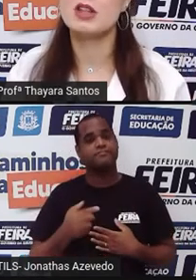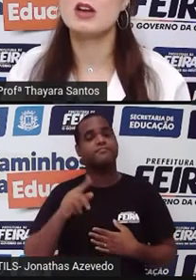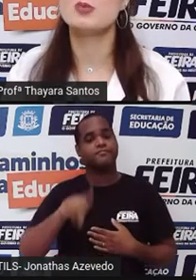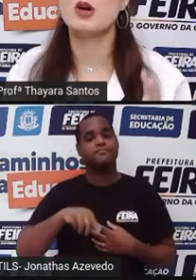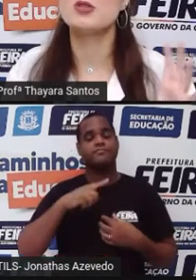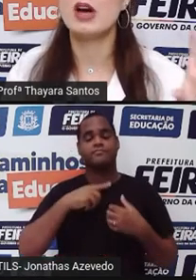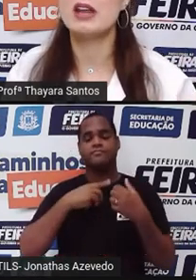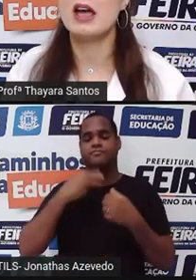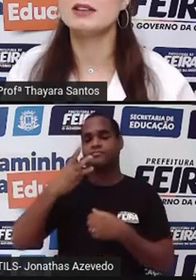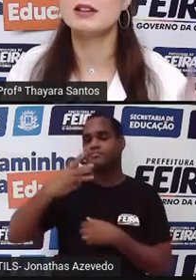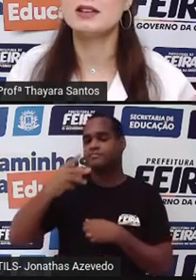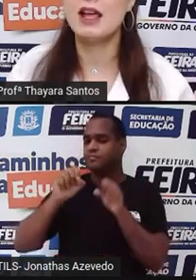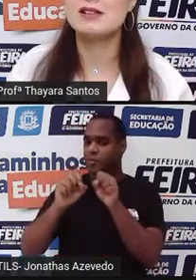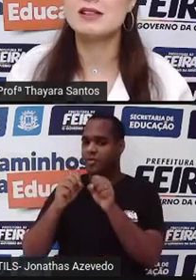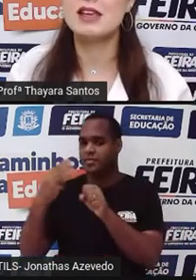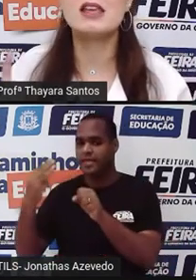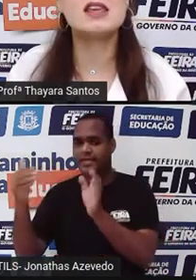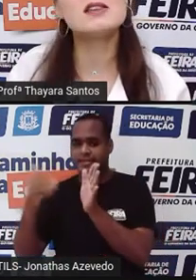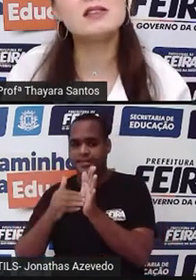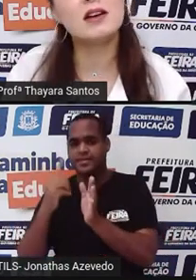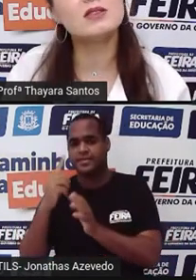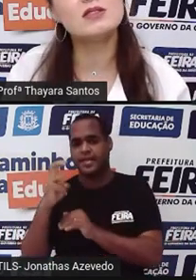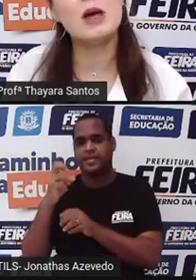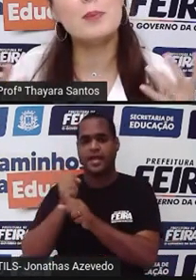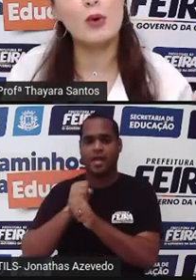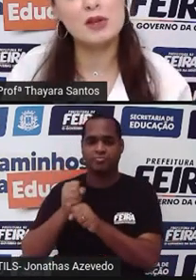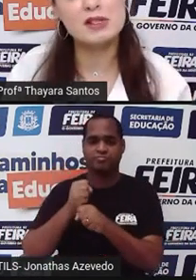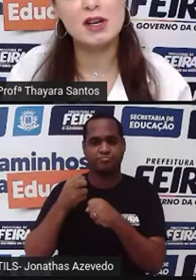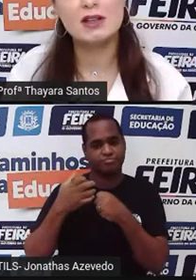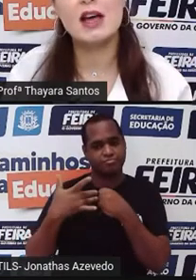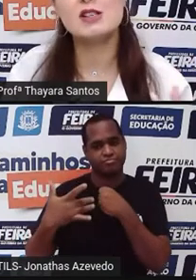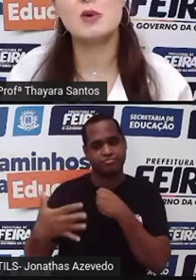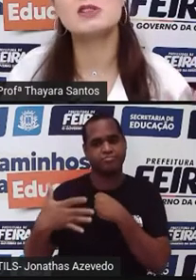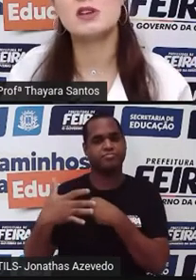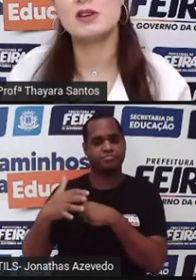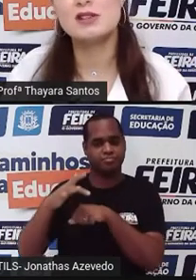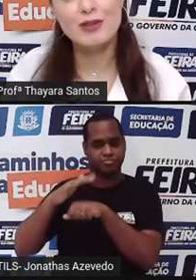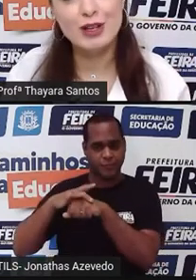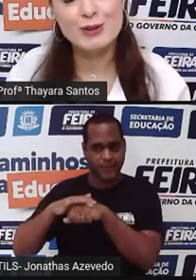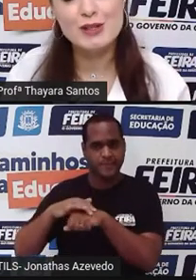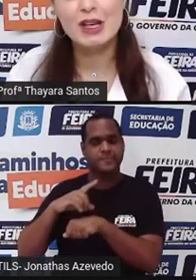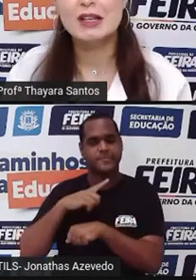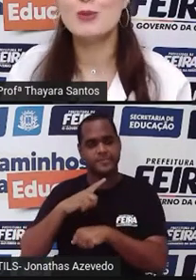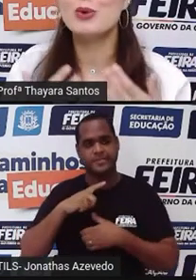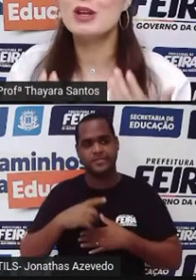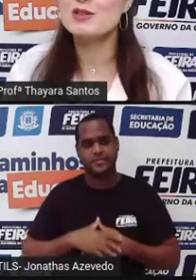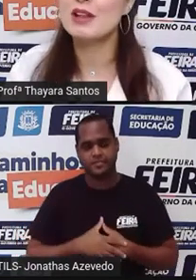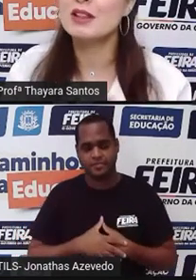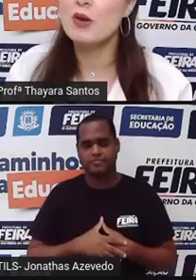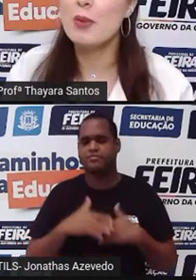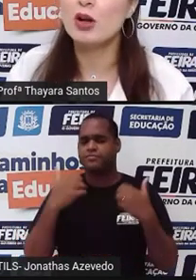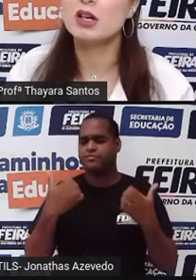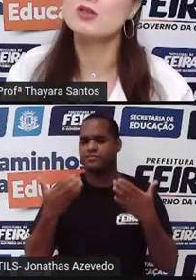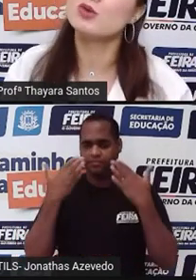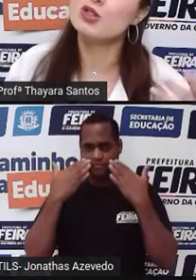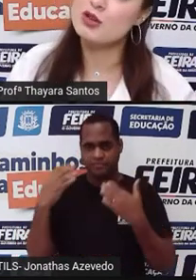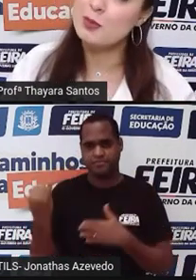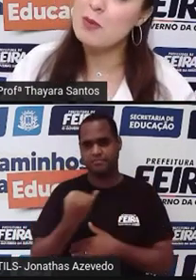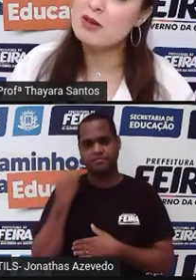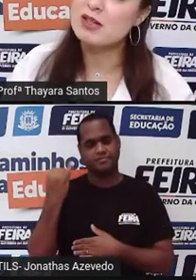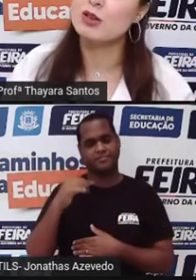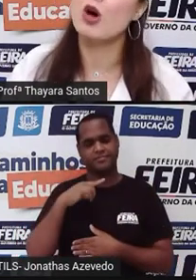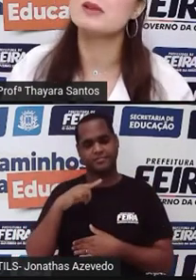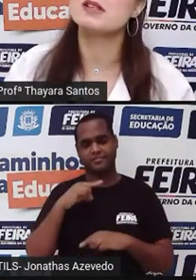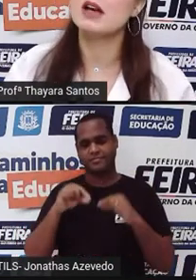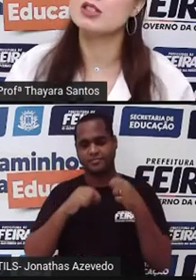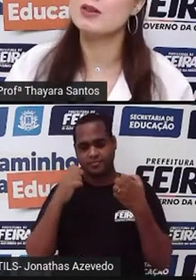terceiro estágio, pode variar entre 3 e 15 anos depois da exposição a esse vírus. Então, por isso que é tão importante surgir os